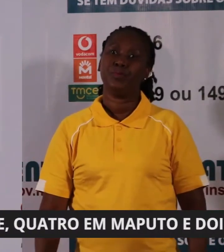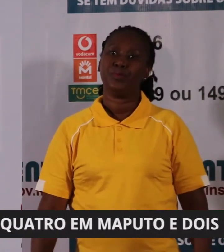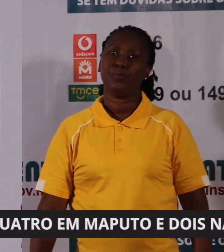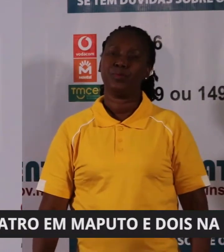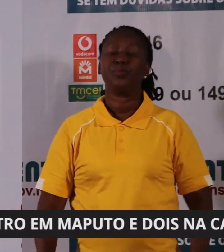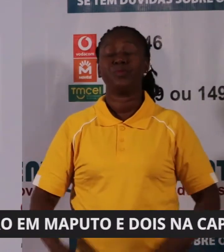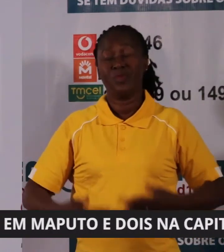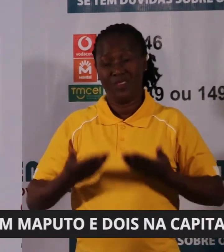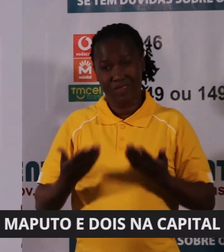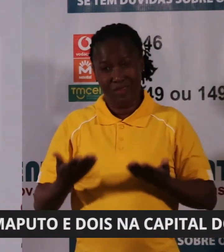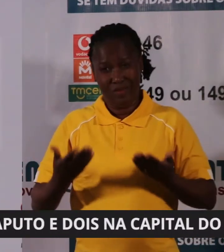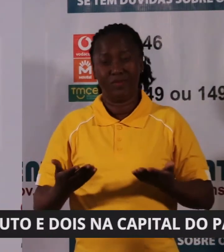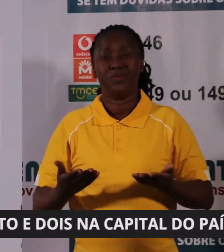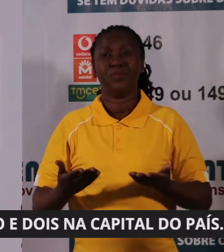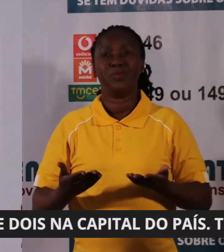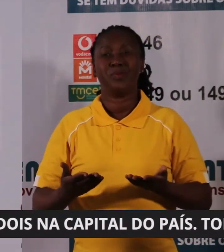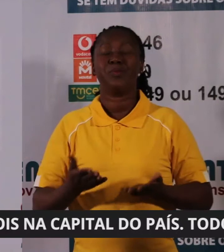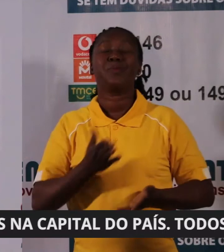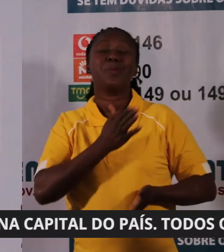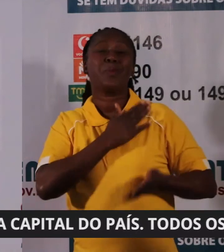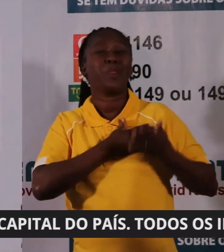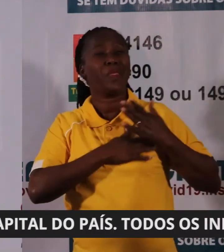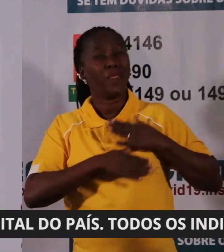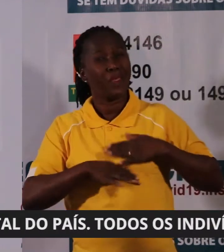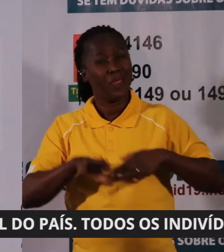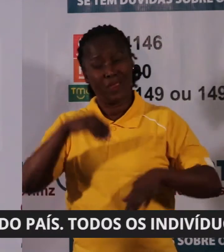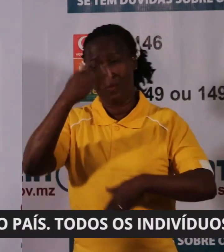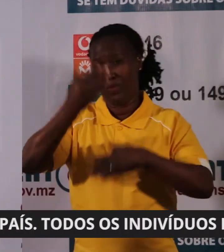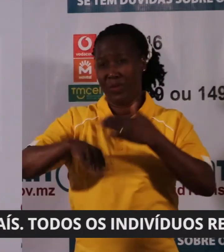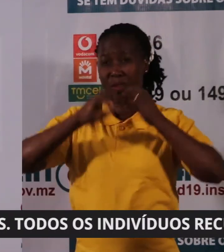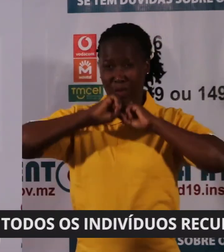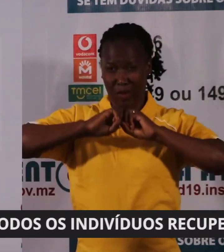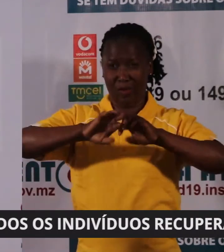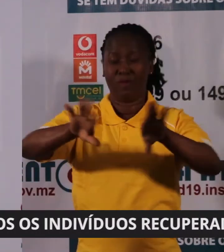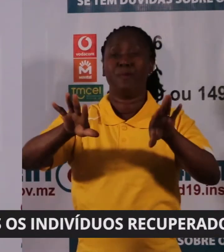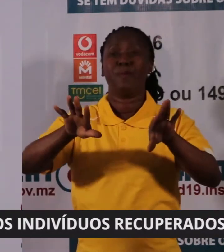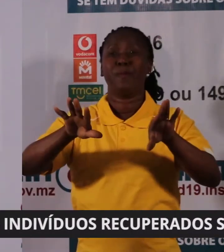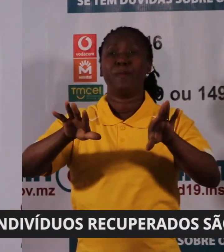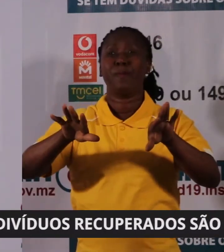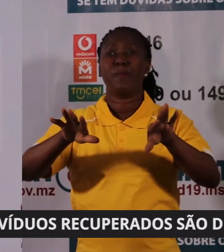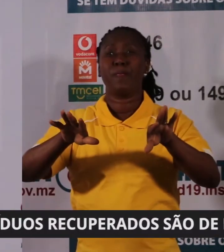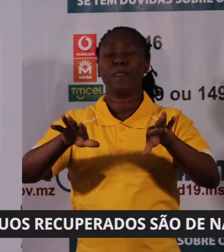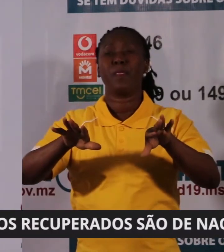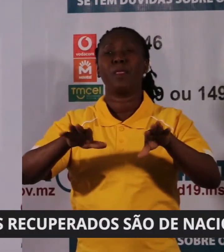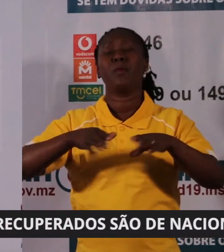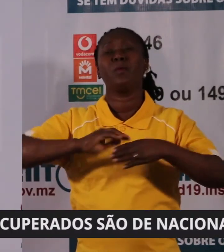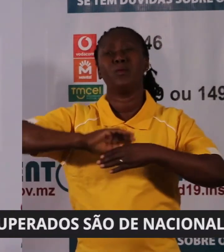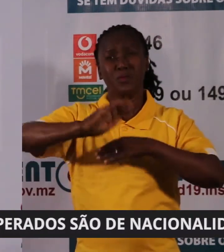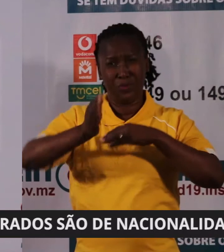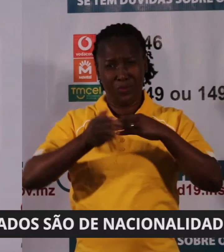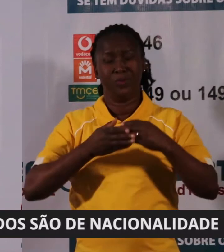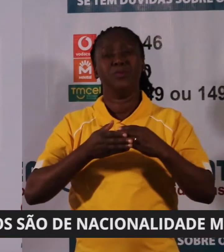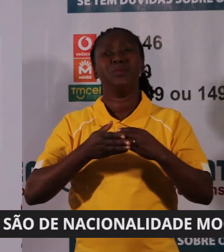Por isso, queremos terminar a presente informação reiterando